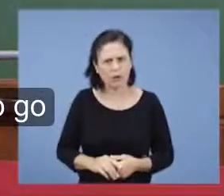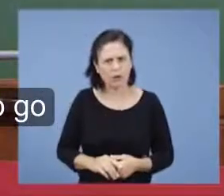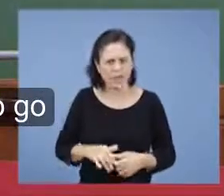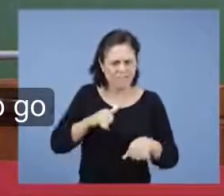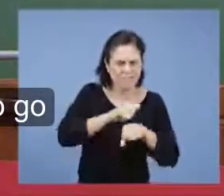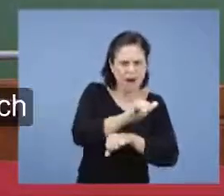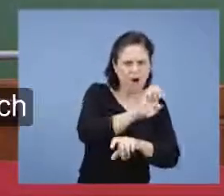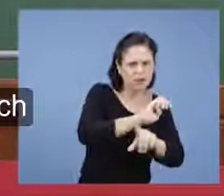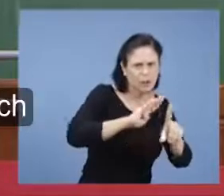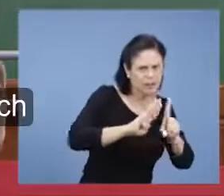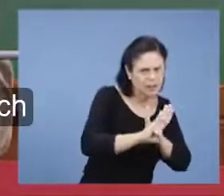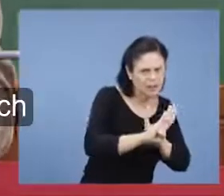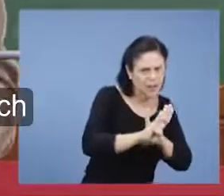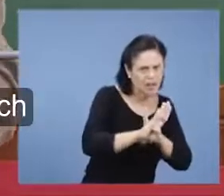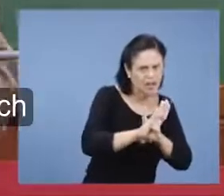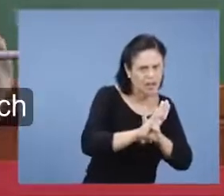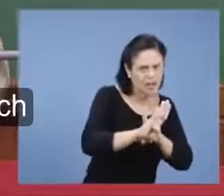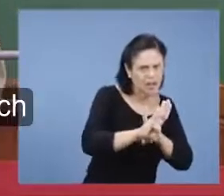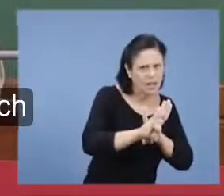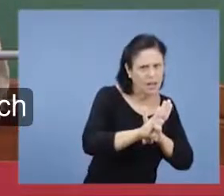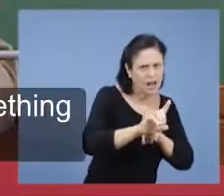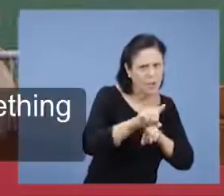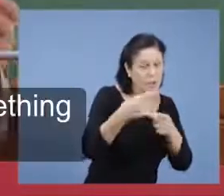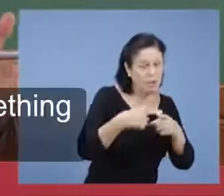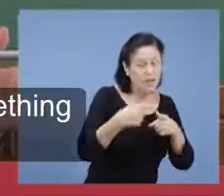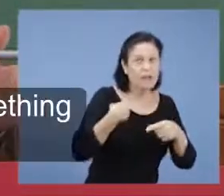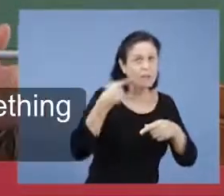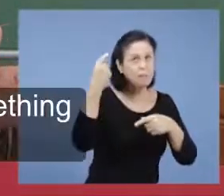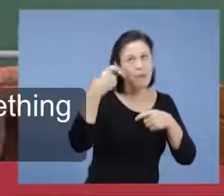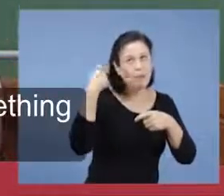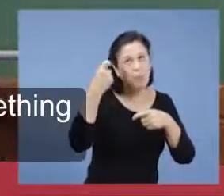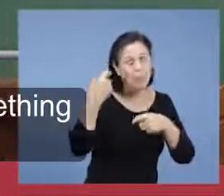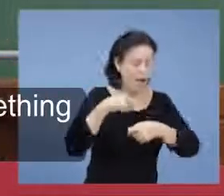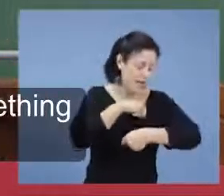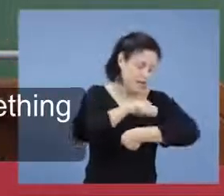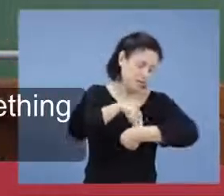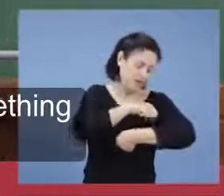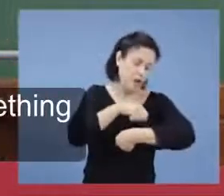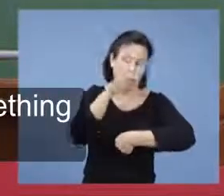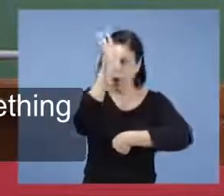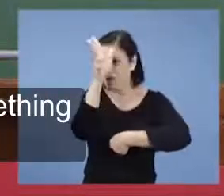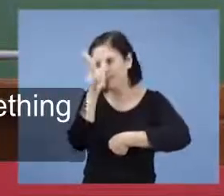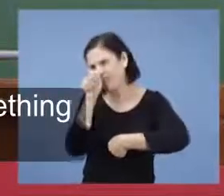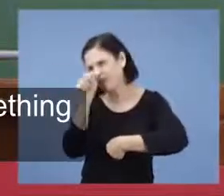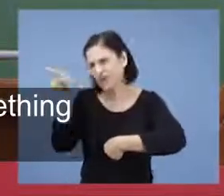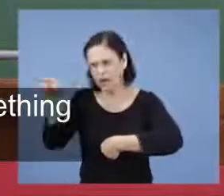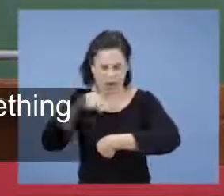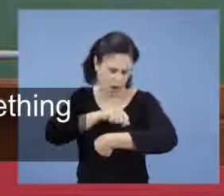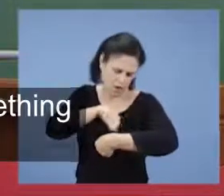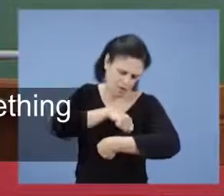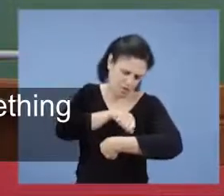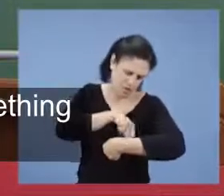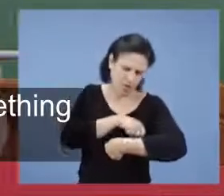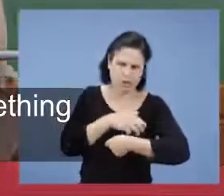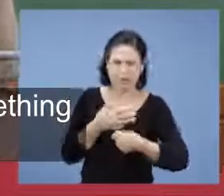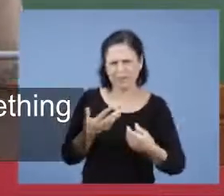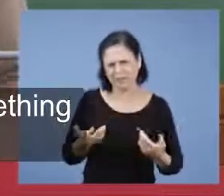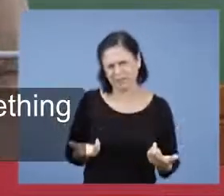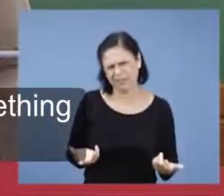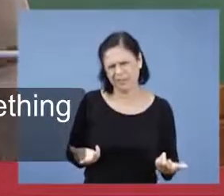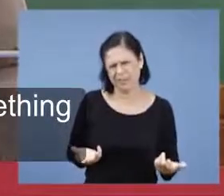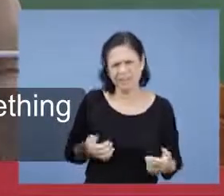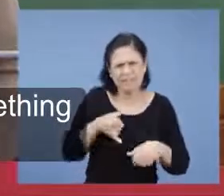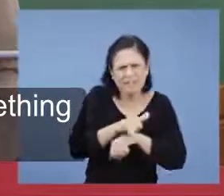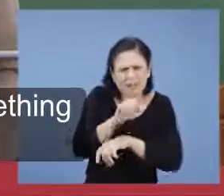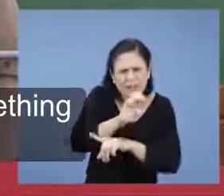se você não quer ir à Escola Bíblia Dominical, tem que fazer almoço, tem que levar o frango, né? Tirar da feira, para levar.